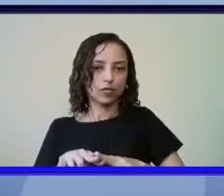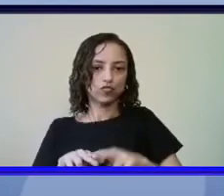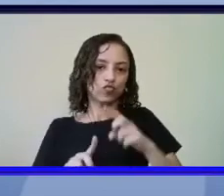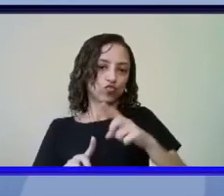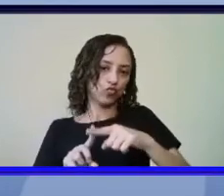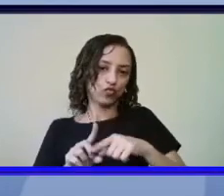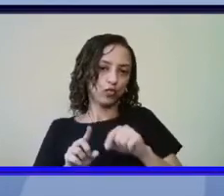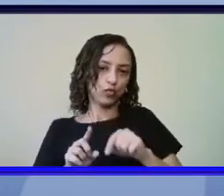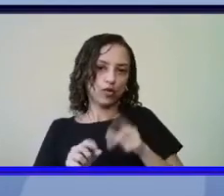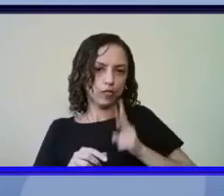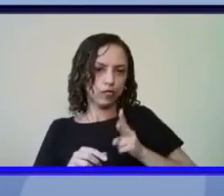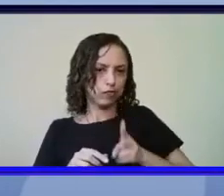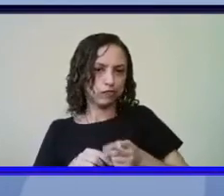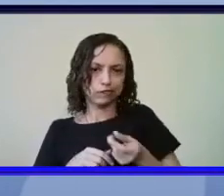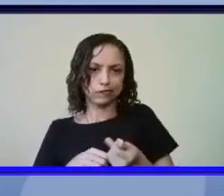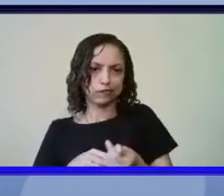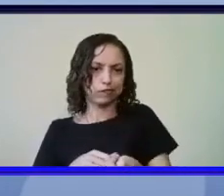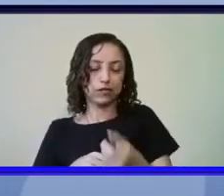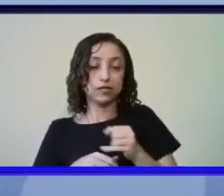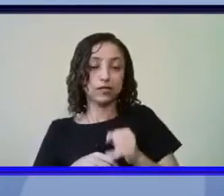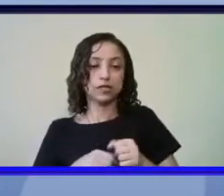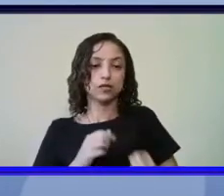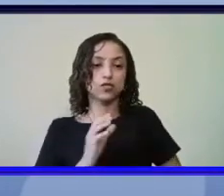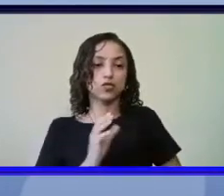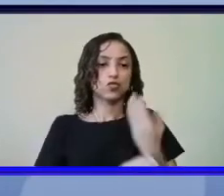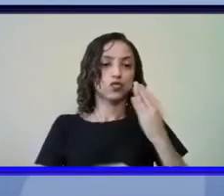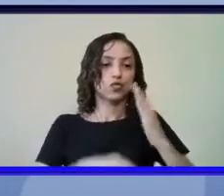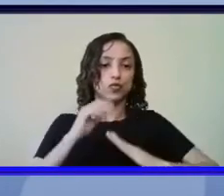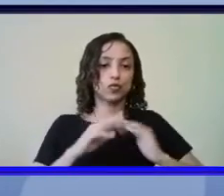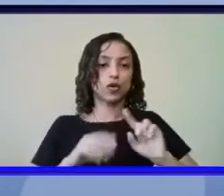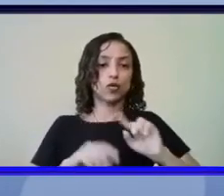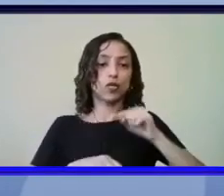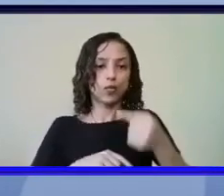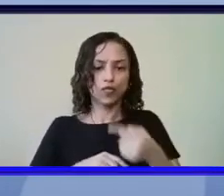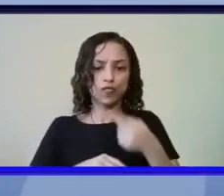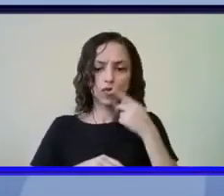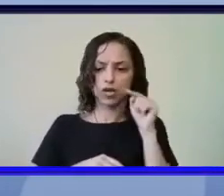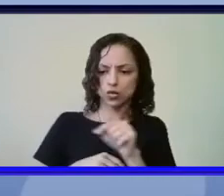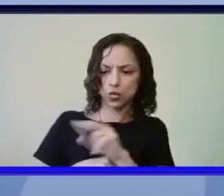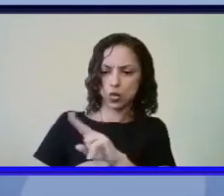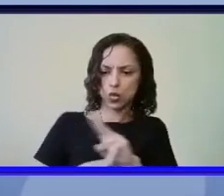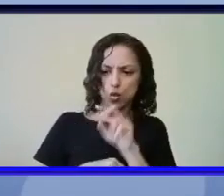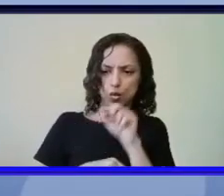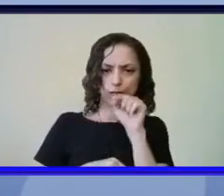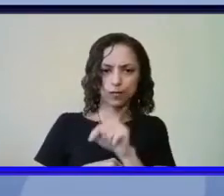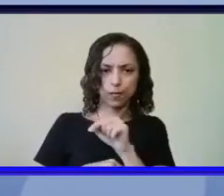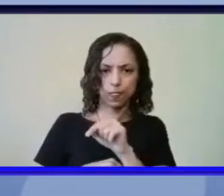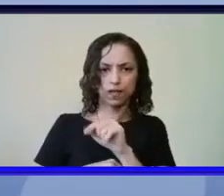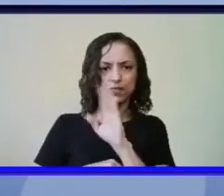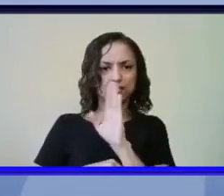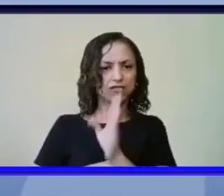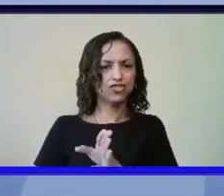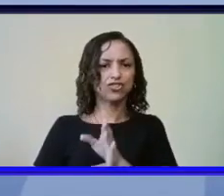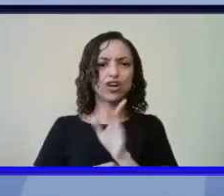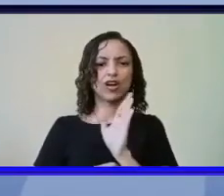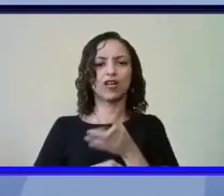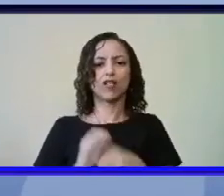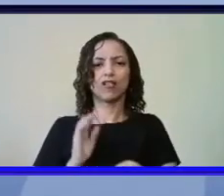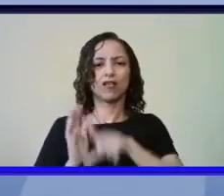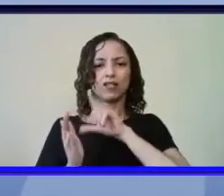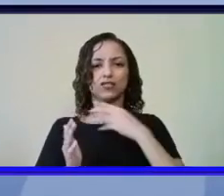sempre se vem um especialista depois e diz que aquele nome já existe